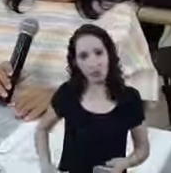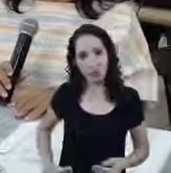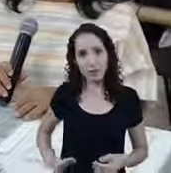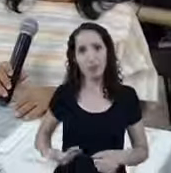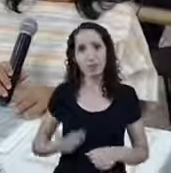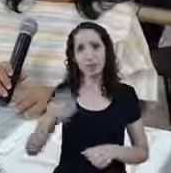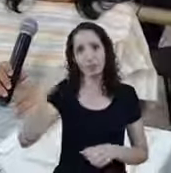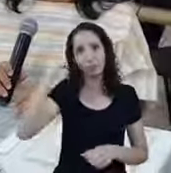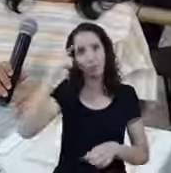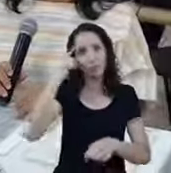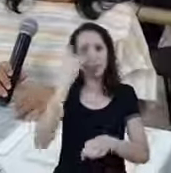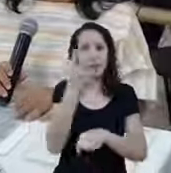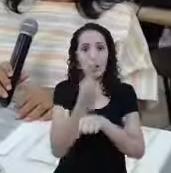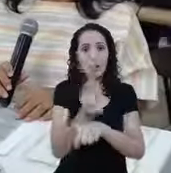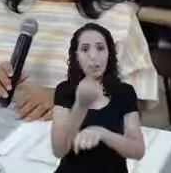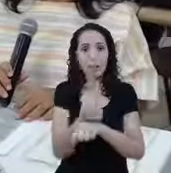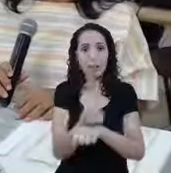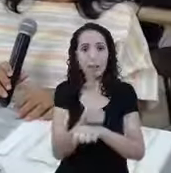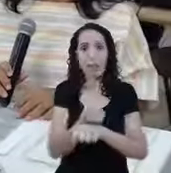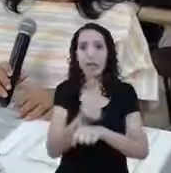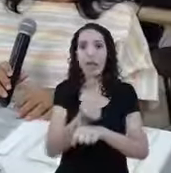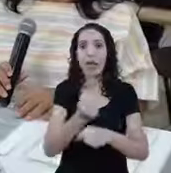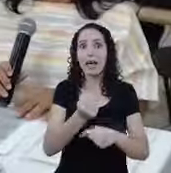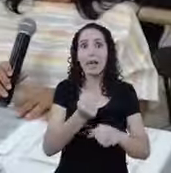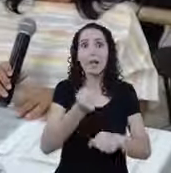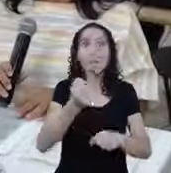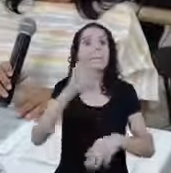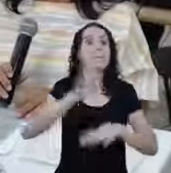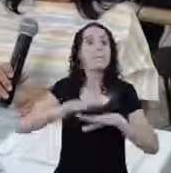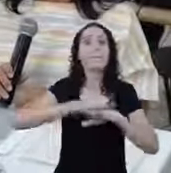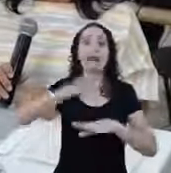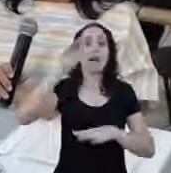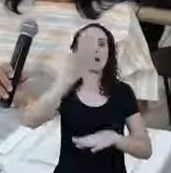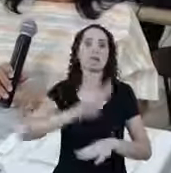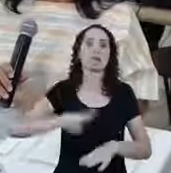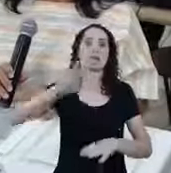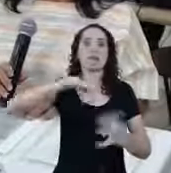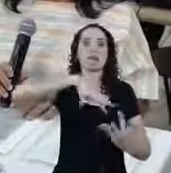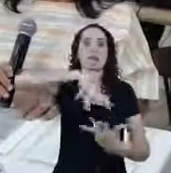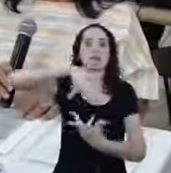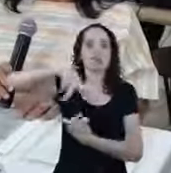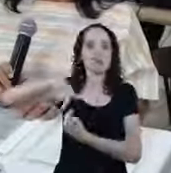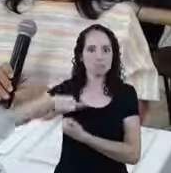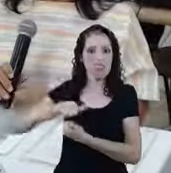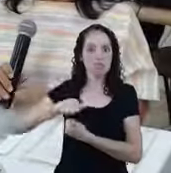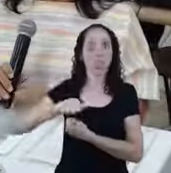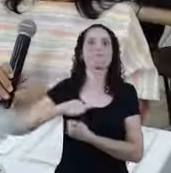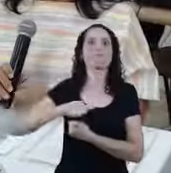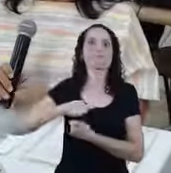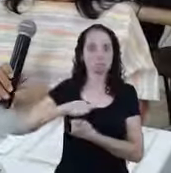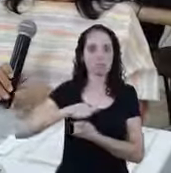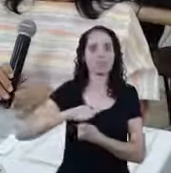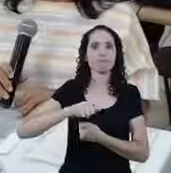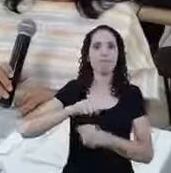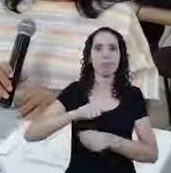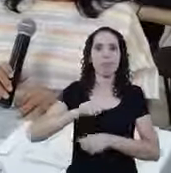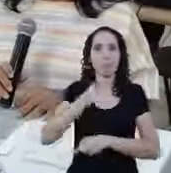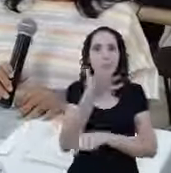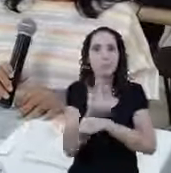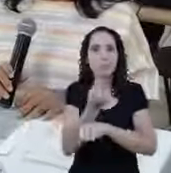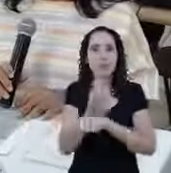aplicativo Mais baixado Do mundo Ele vai ser o aplicativo Mais baixado E mais instalado Nos celulares Em todo o planeta Então assim